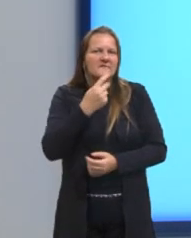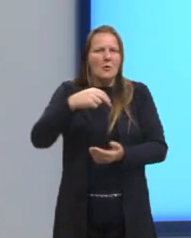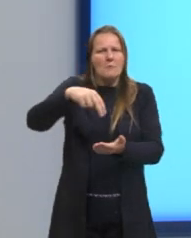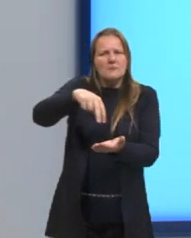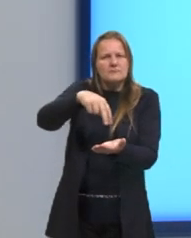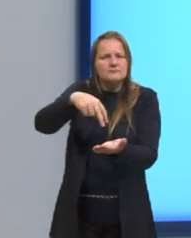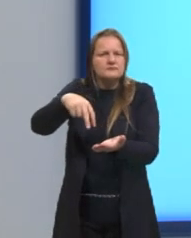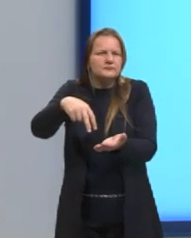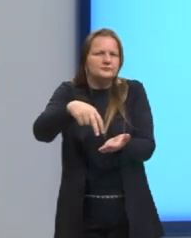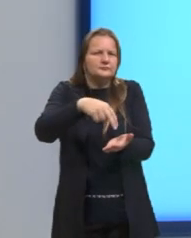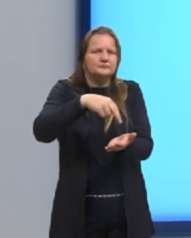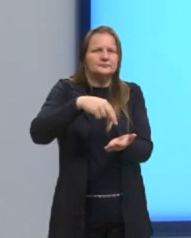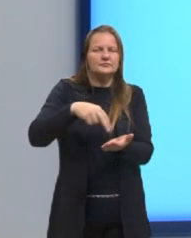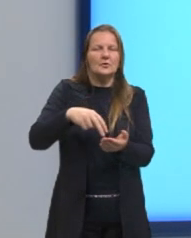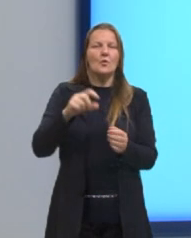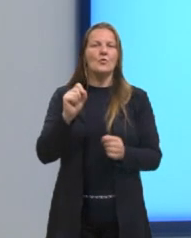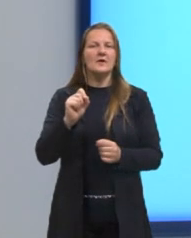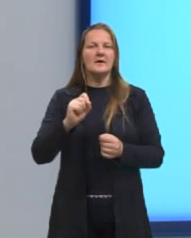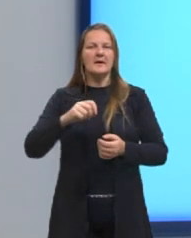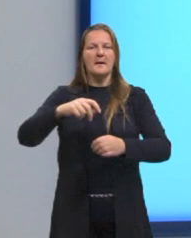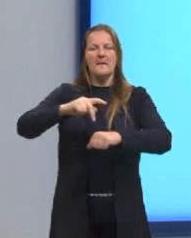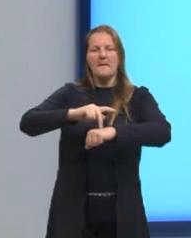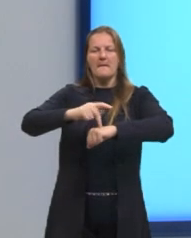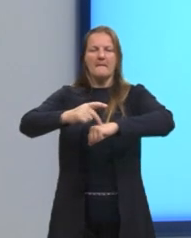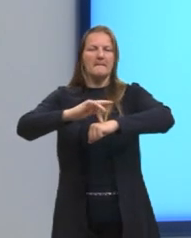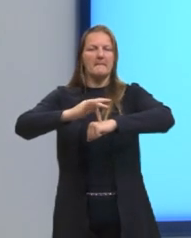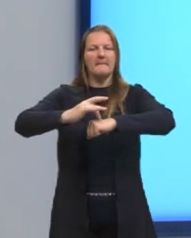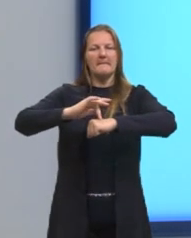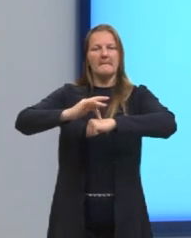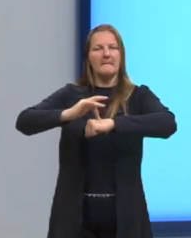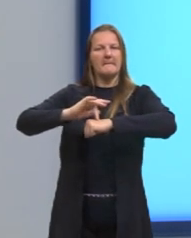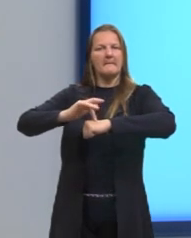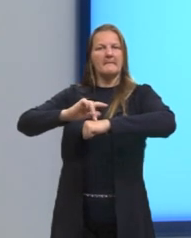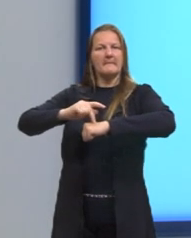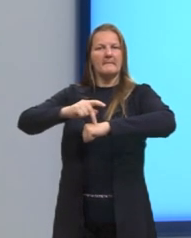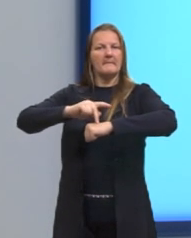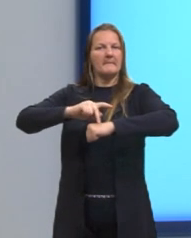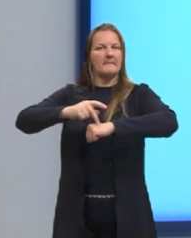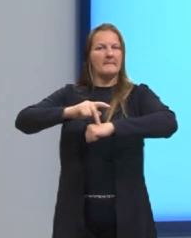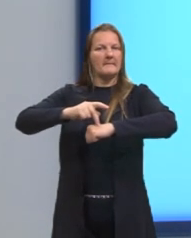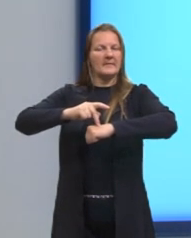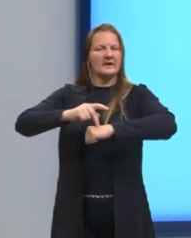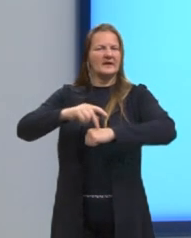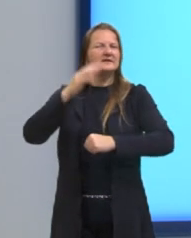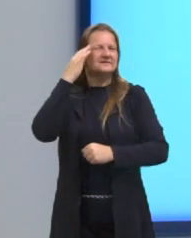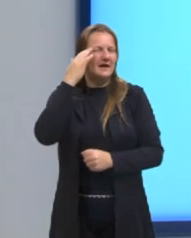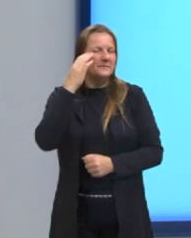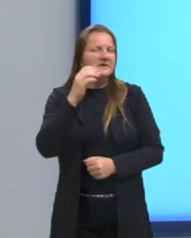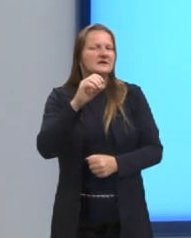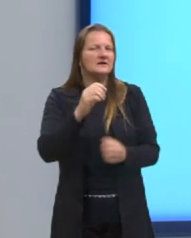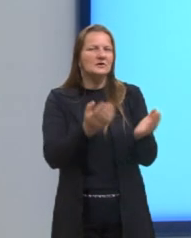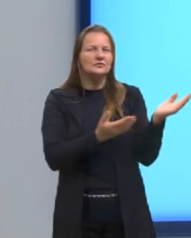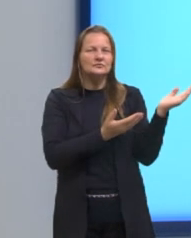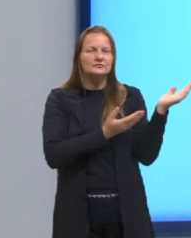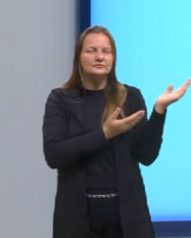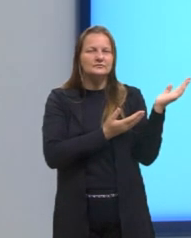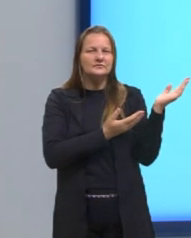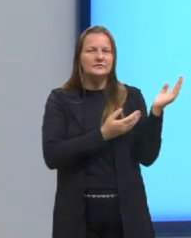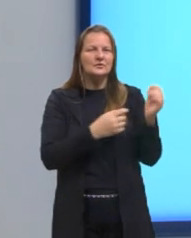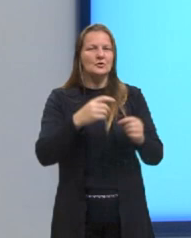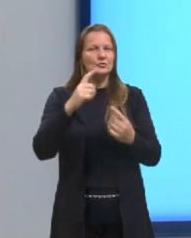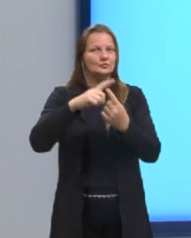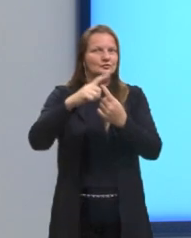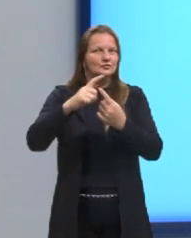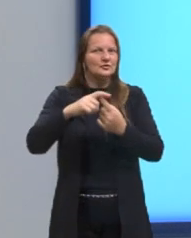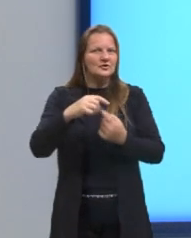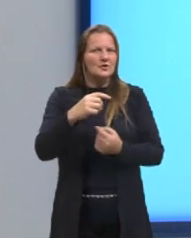seria isso? Em vez de balé, trouxe o estilo popping da street dance. Você sabe o significa o street dance? Você sabe o